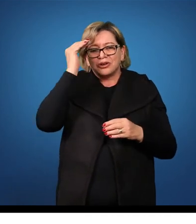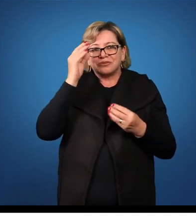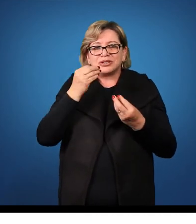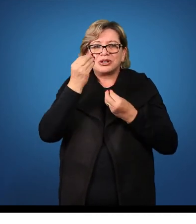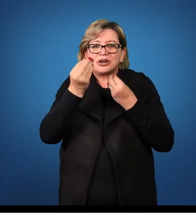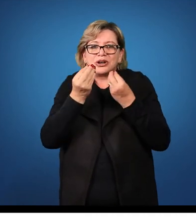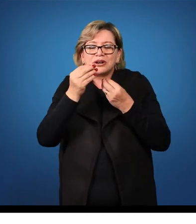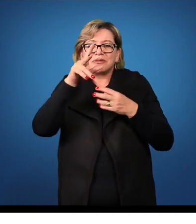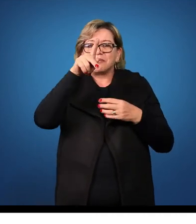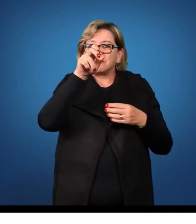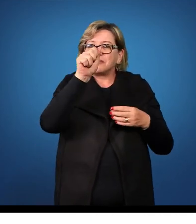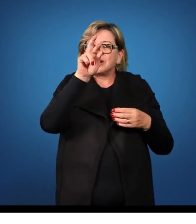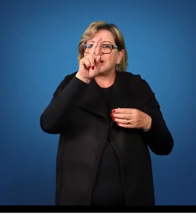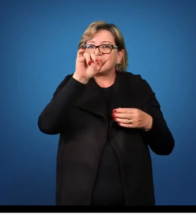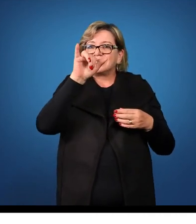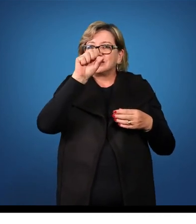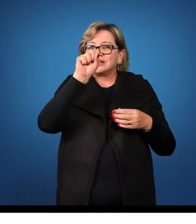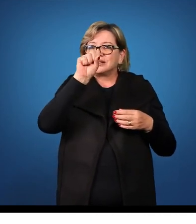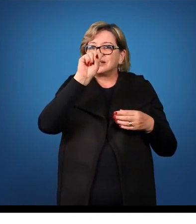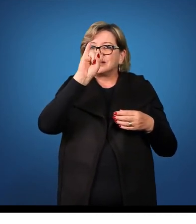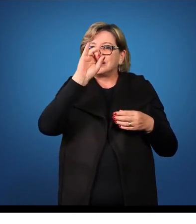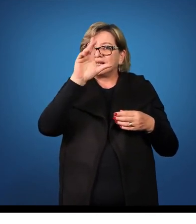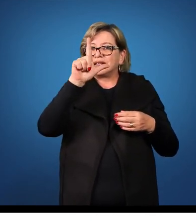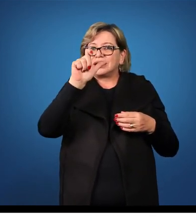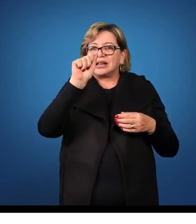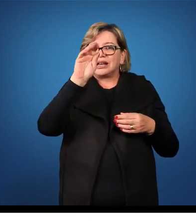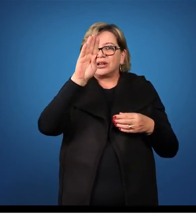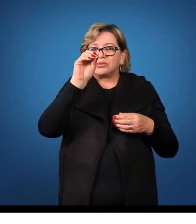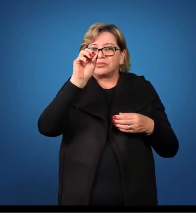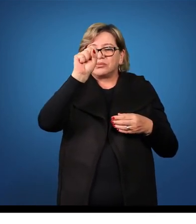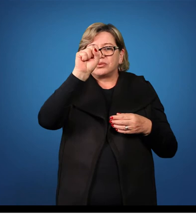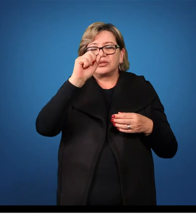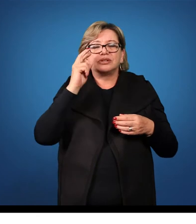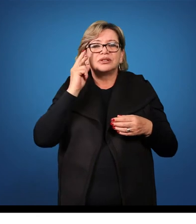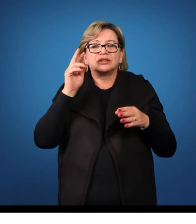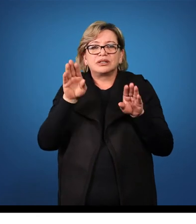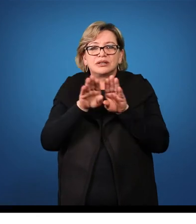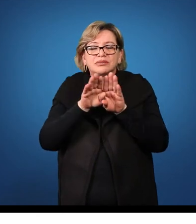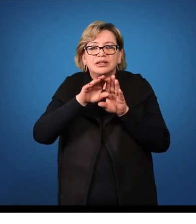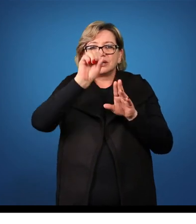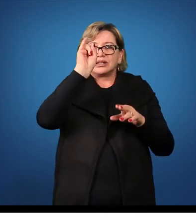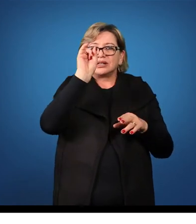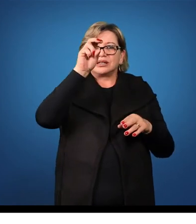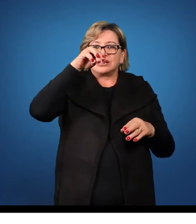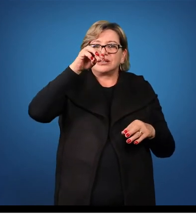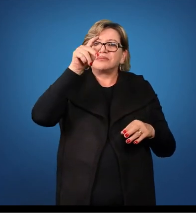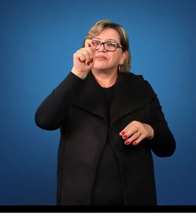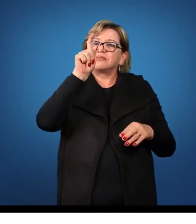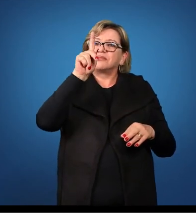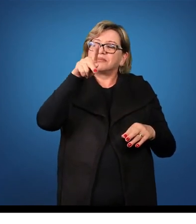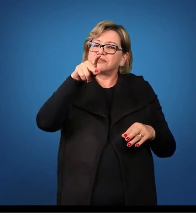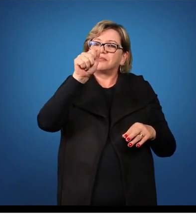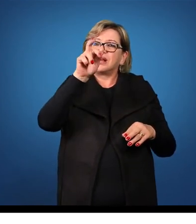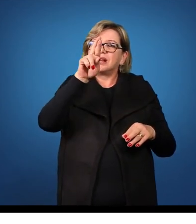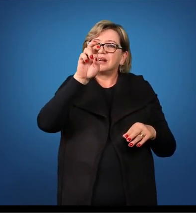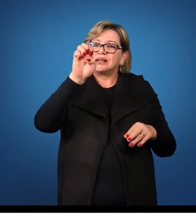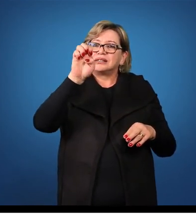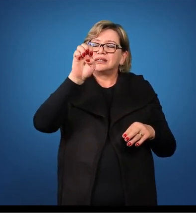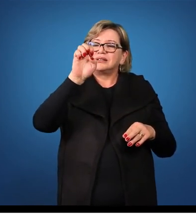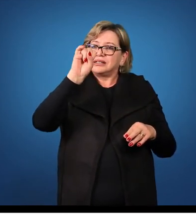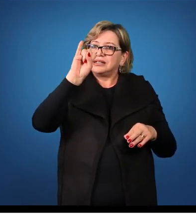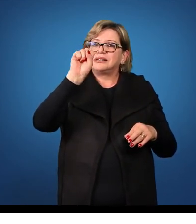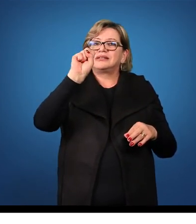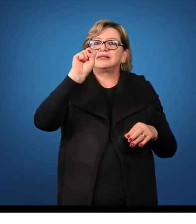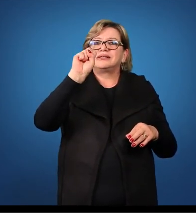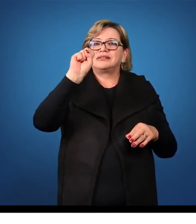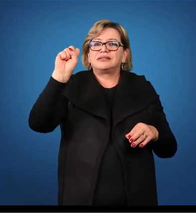imparicílabos, e declinam, então, como LEOLEONES. E elas podem formar o genitivo,